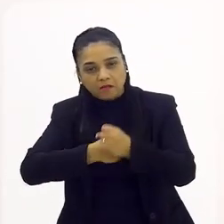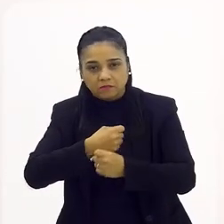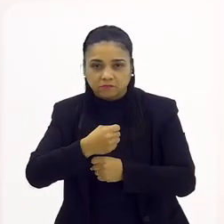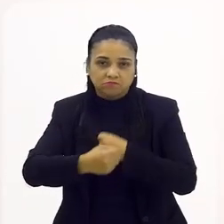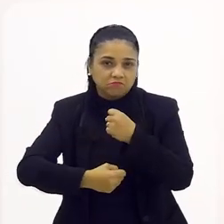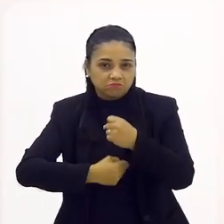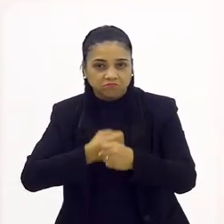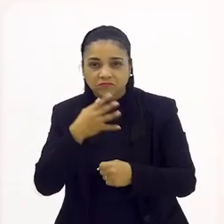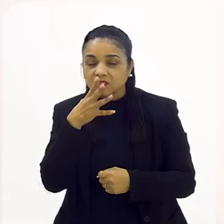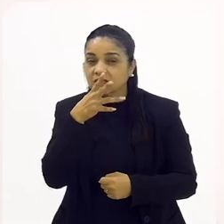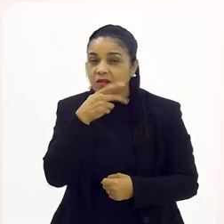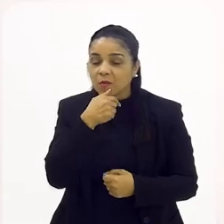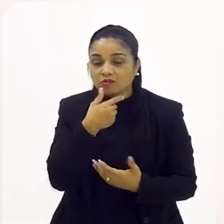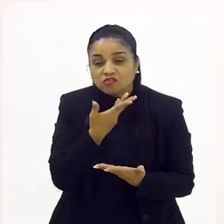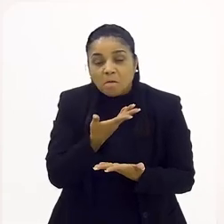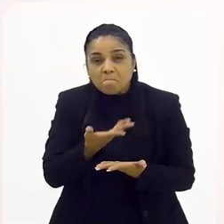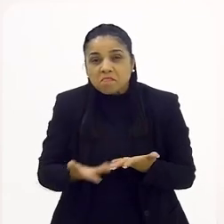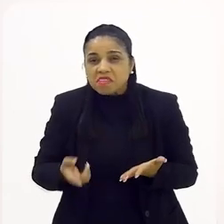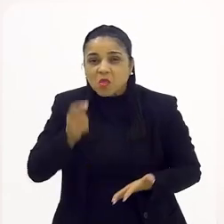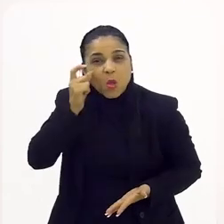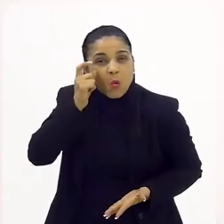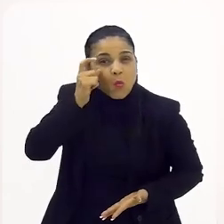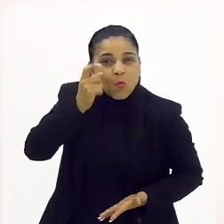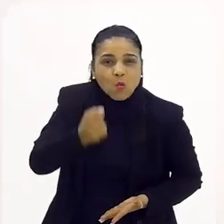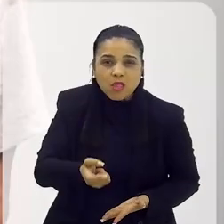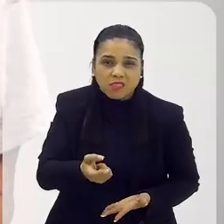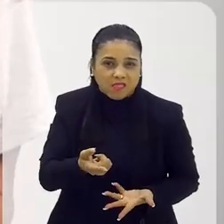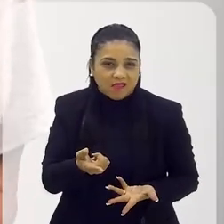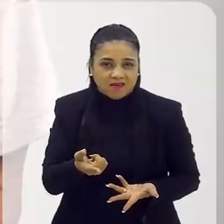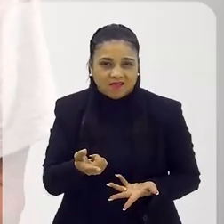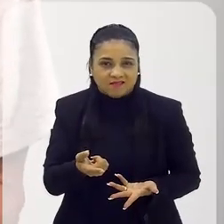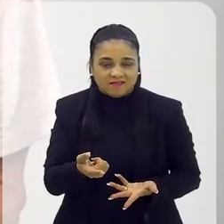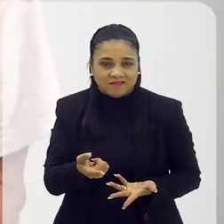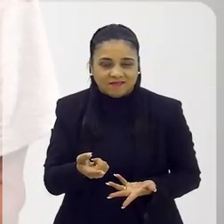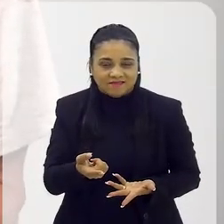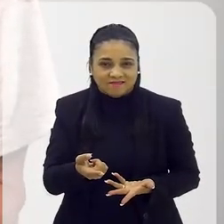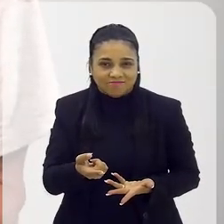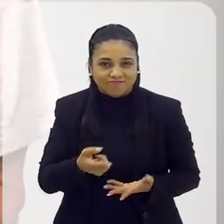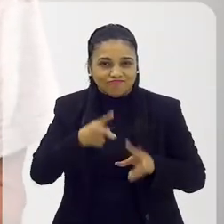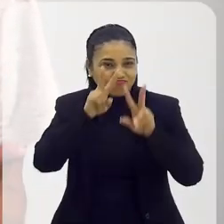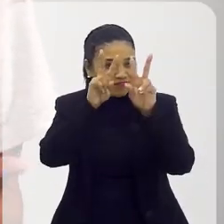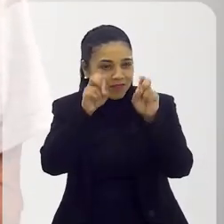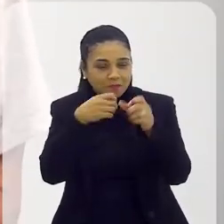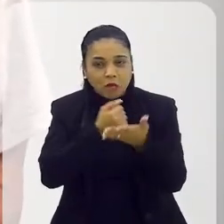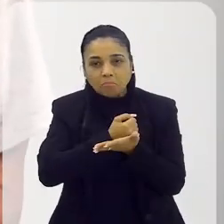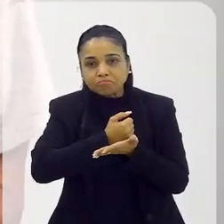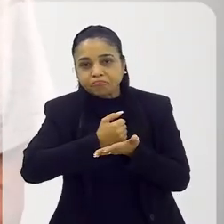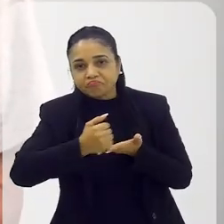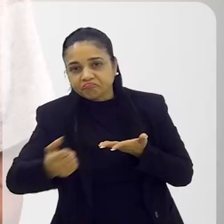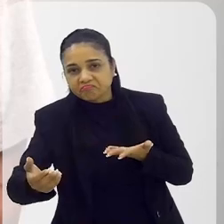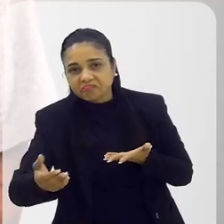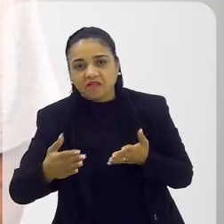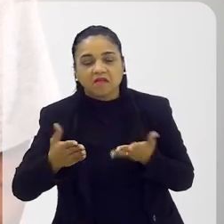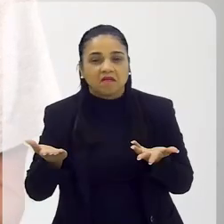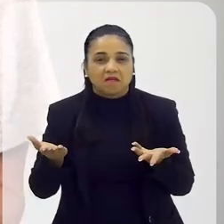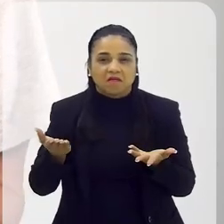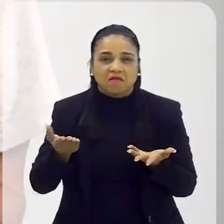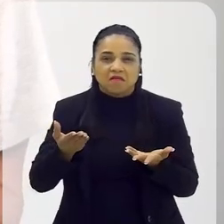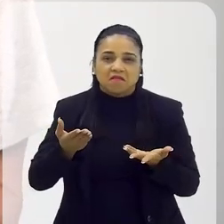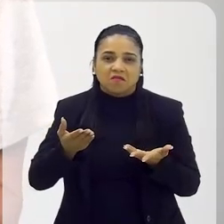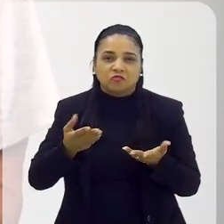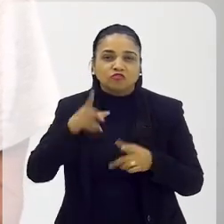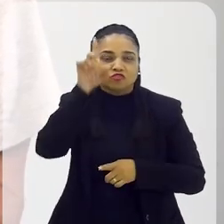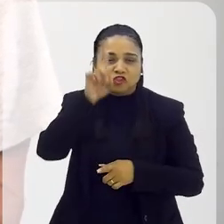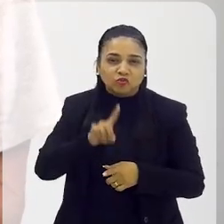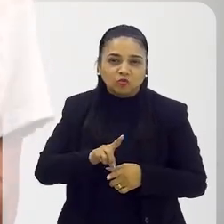E depois para conseguir a sala. filme às vezes já perdeu até o interesse pelo... o tema já passou, passando, estão usando,